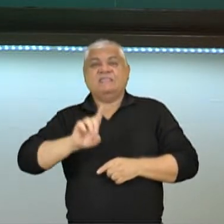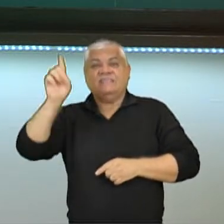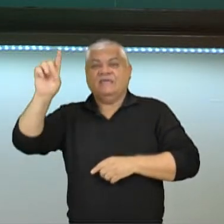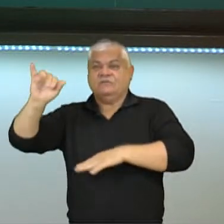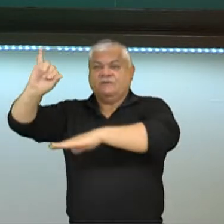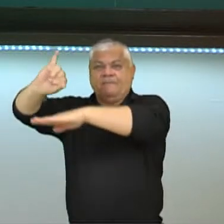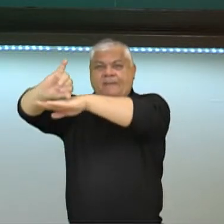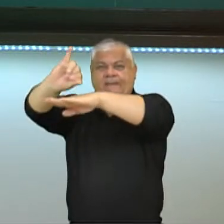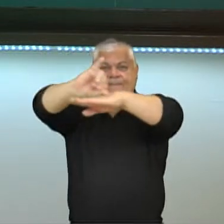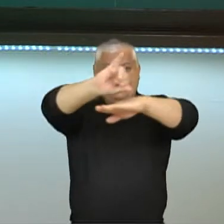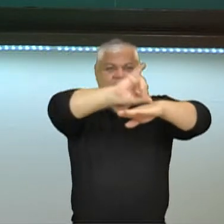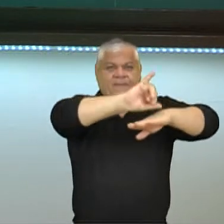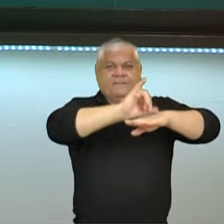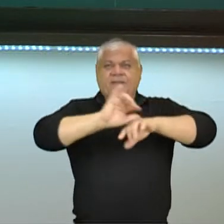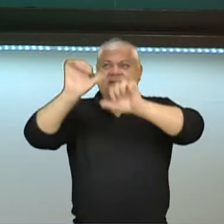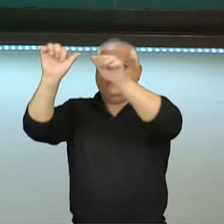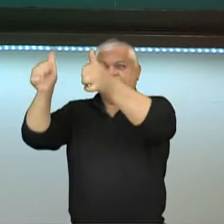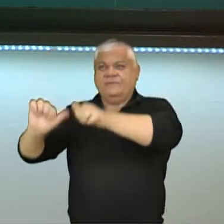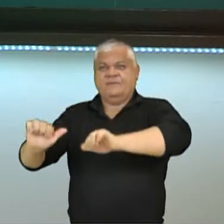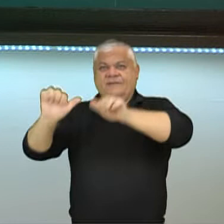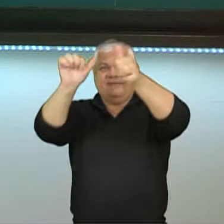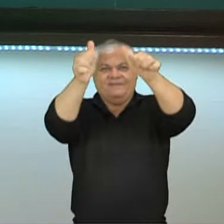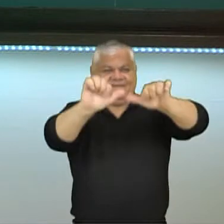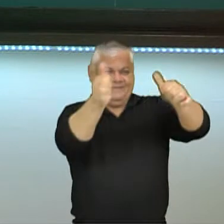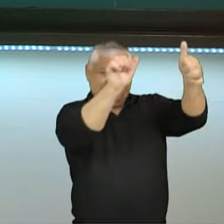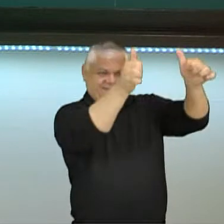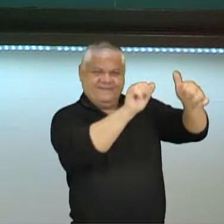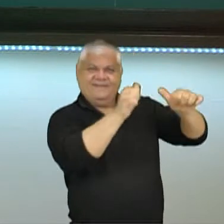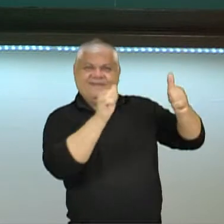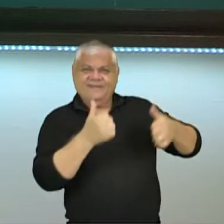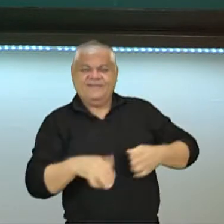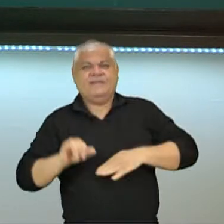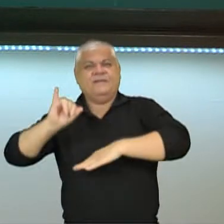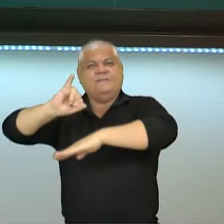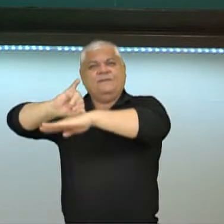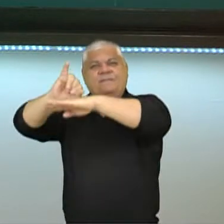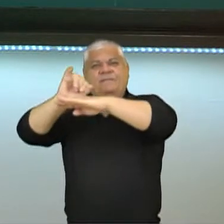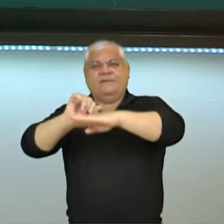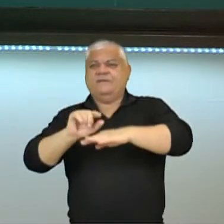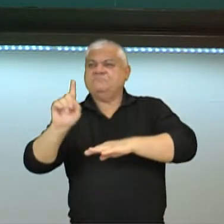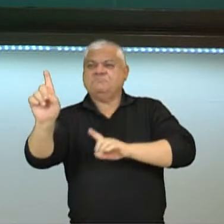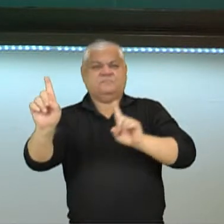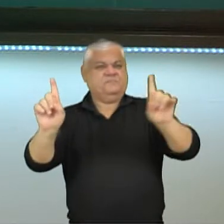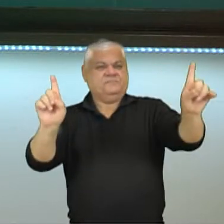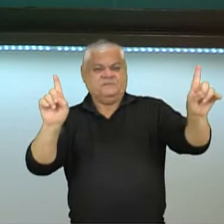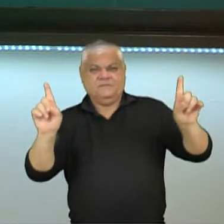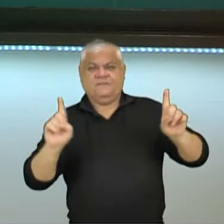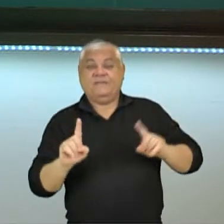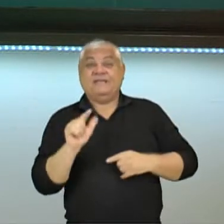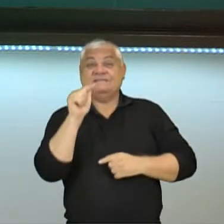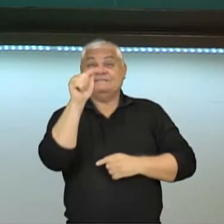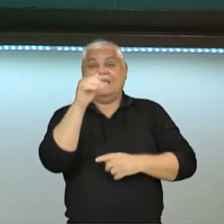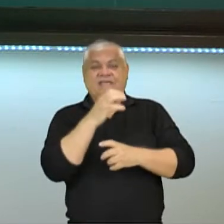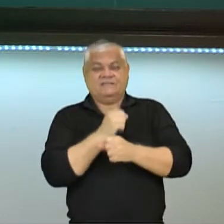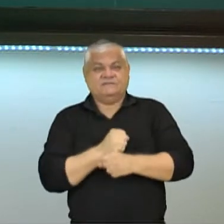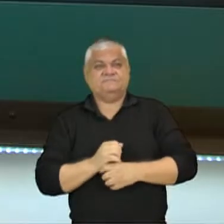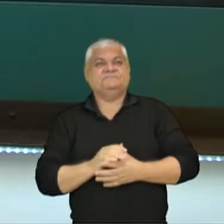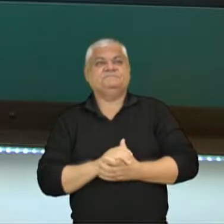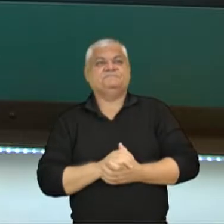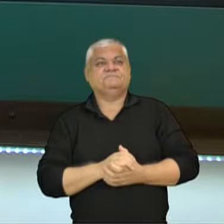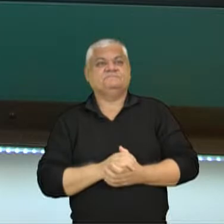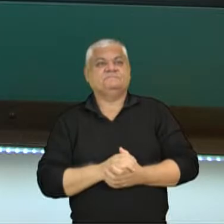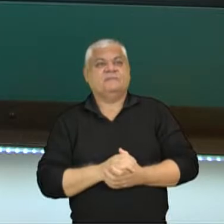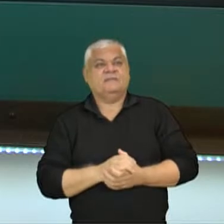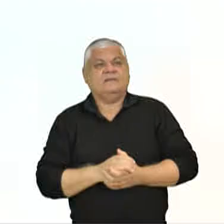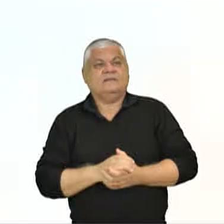deuses que tinham nomes de planetas. Júpiter, Urano, Plutão. Todos esses deuses estavam ali dentro e eram representados. Então, era um local de culto. Mas uma coisa,